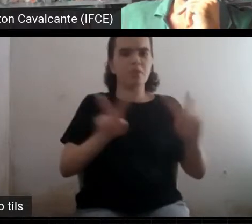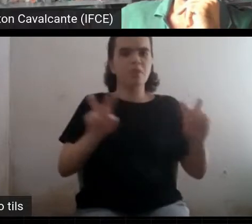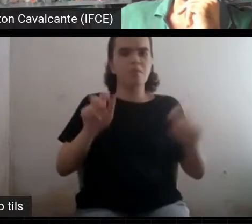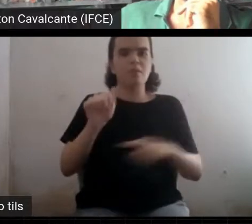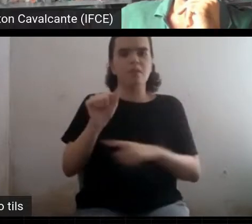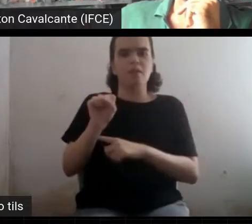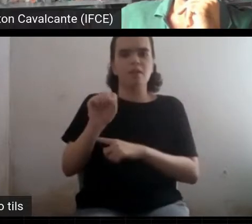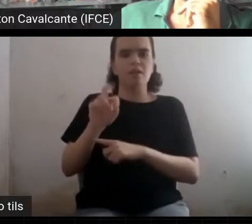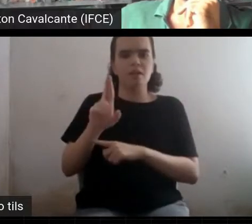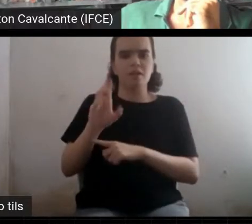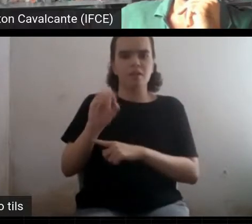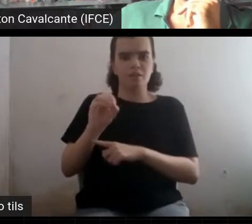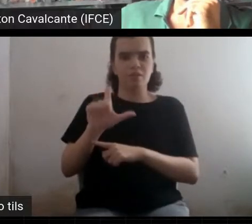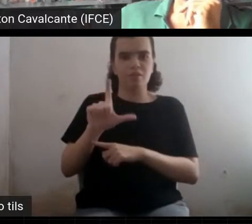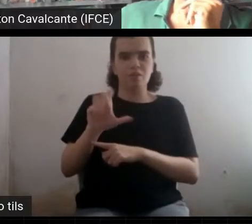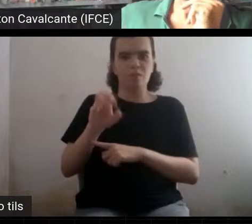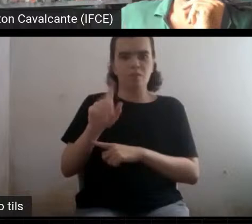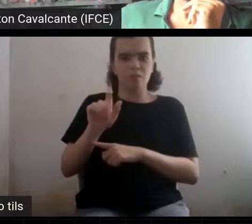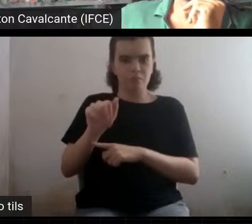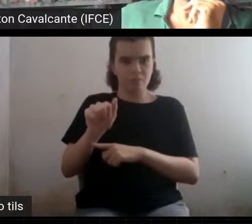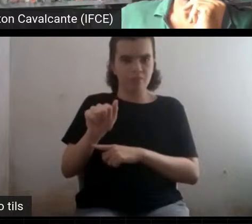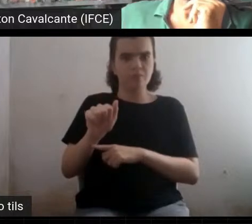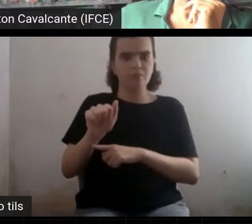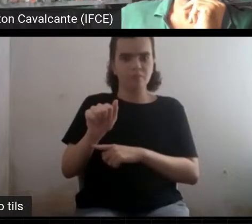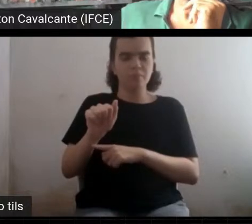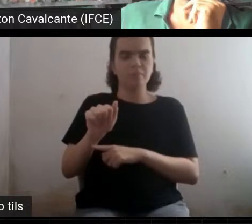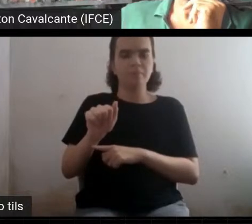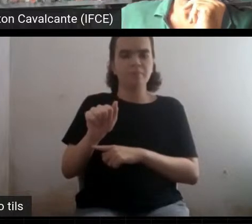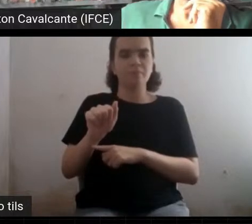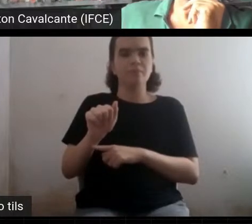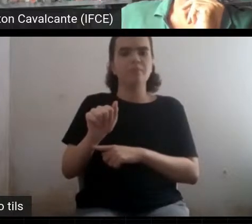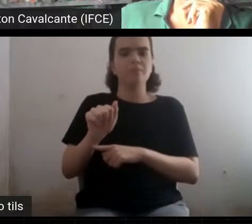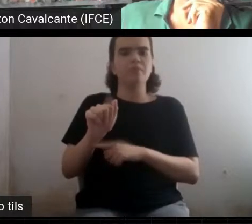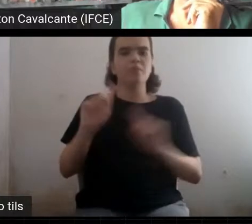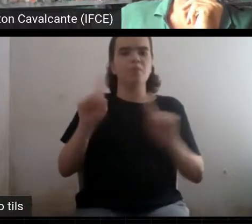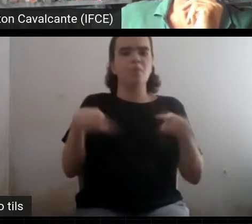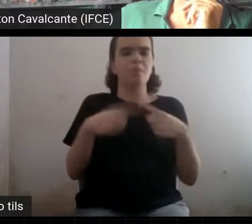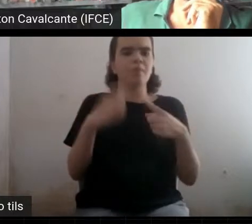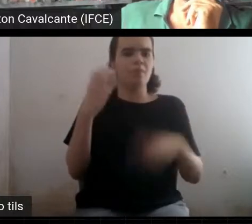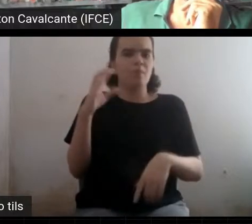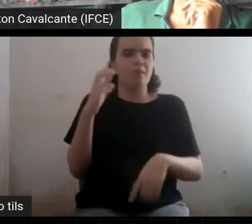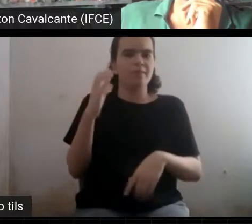pseudociência. A astrologia é a pseudociência, não é ciência.